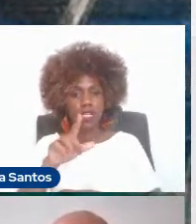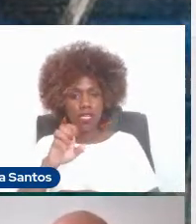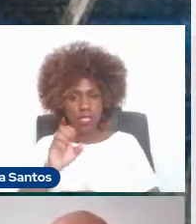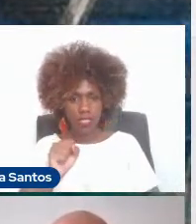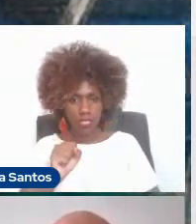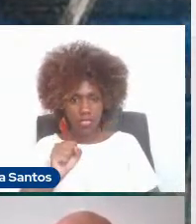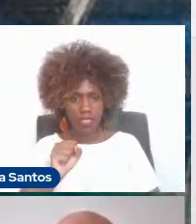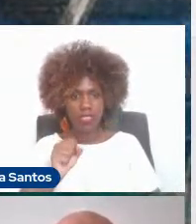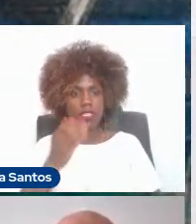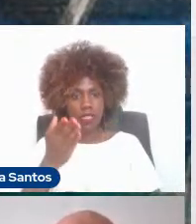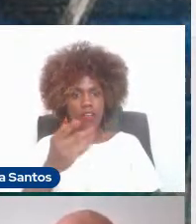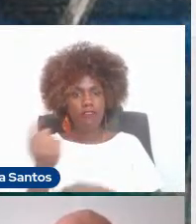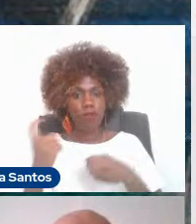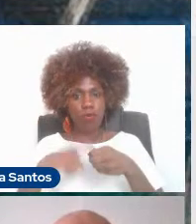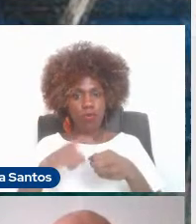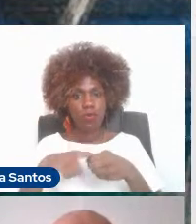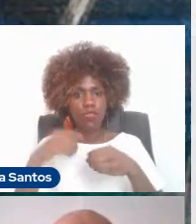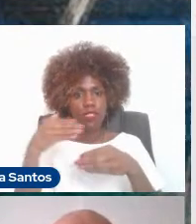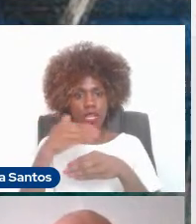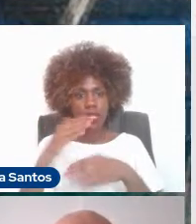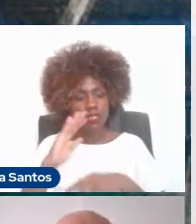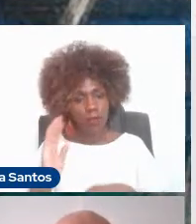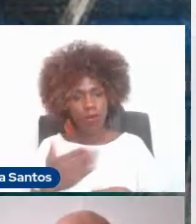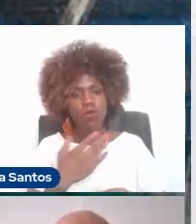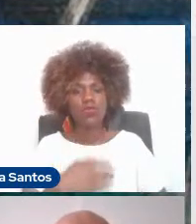Voltamos aqui ao slide. Próximo slide.